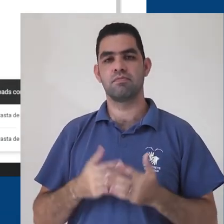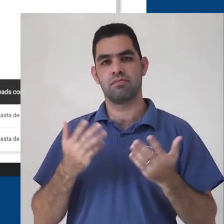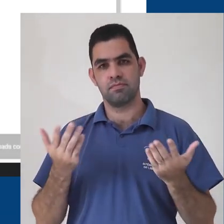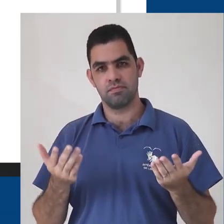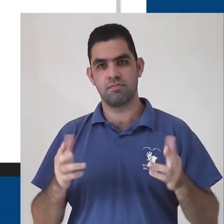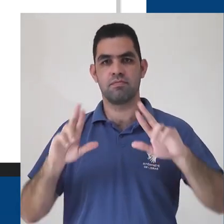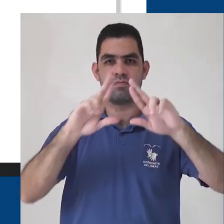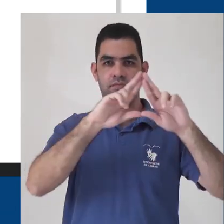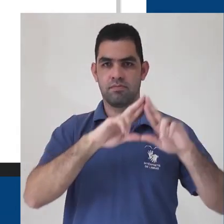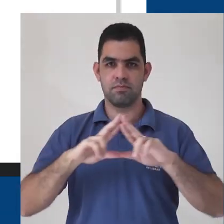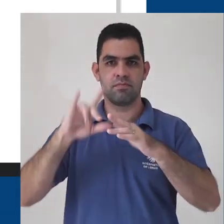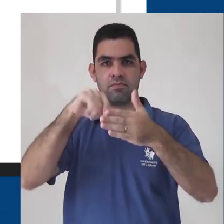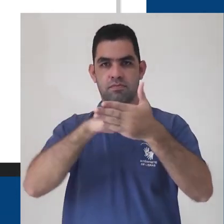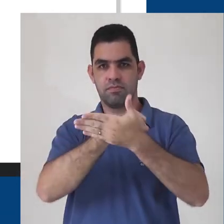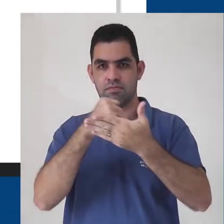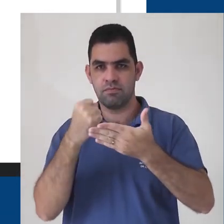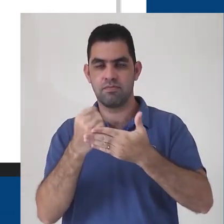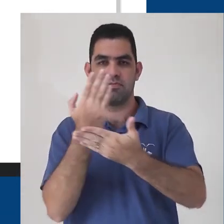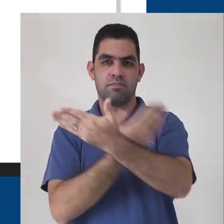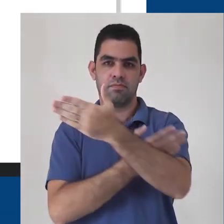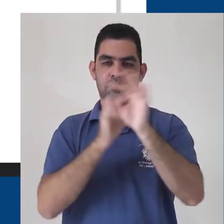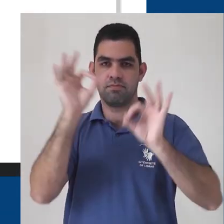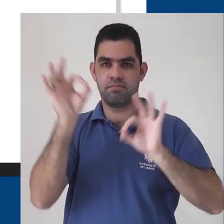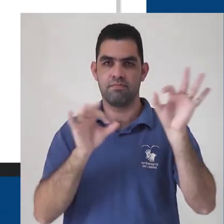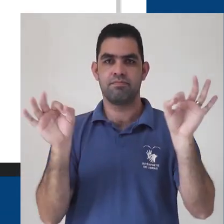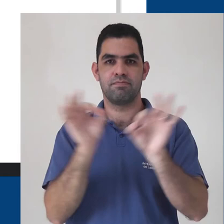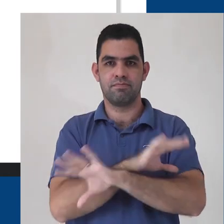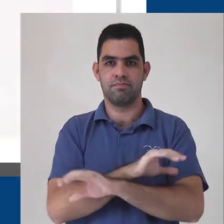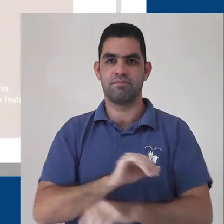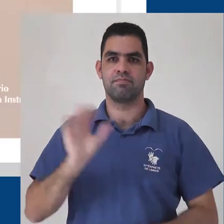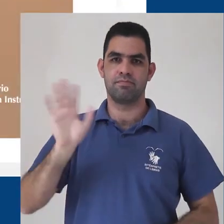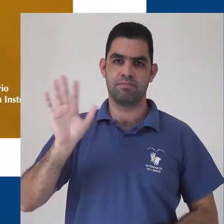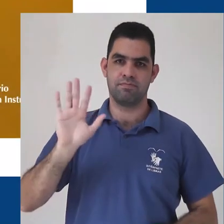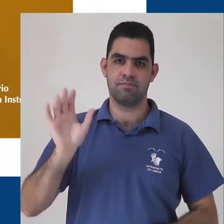arquivos e organizado. Até o próximo vídeo!